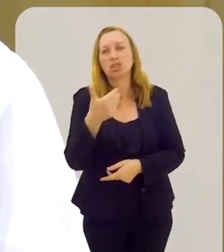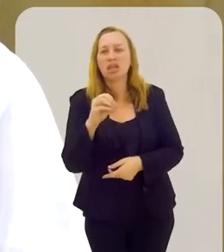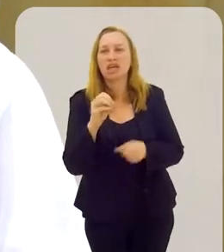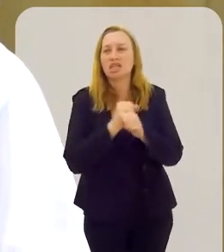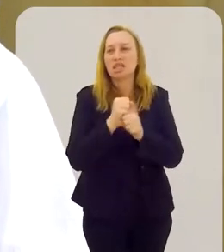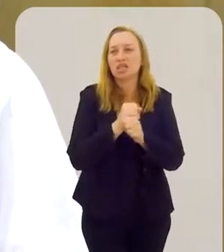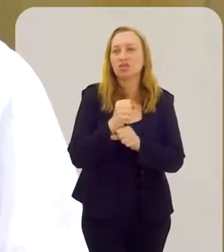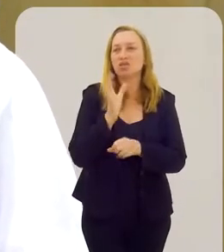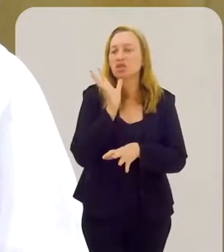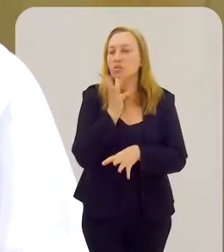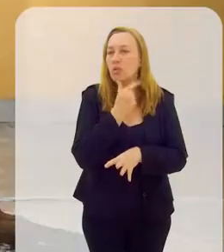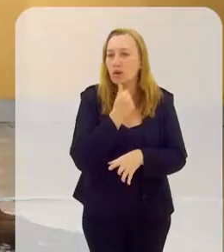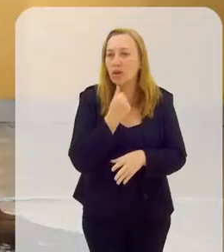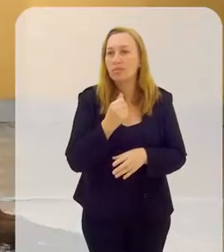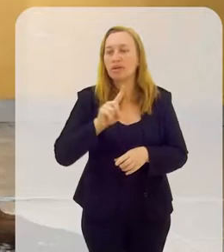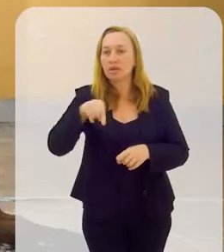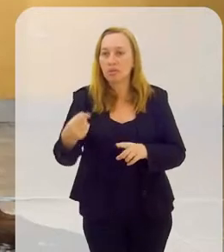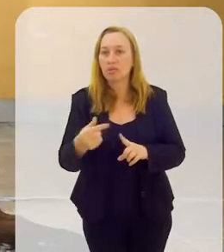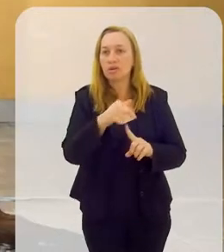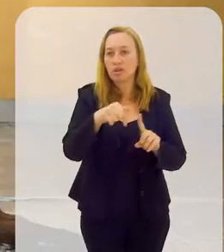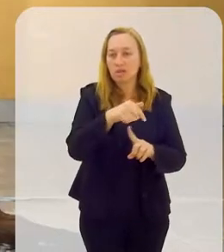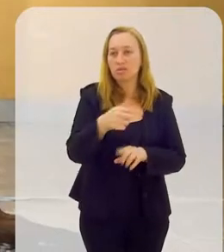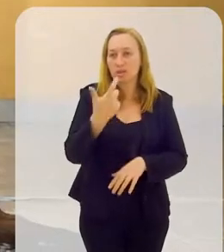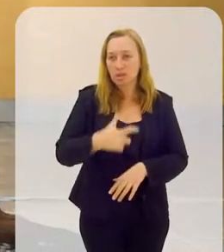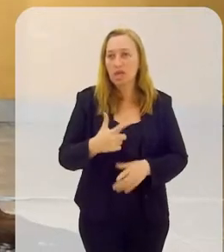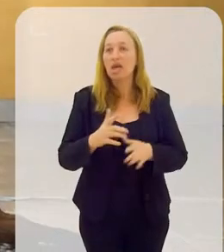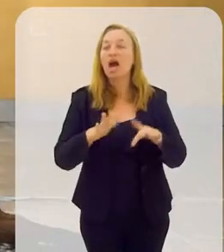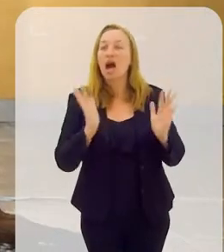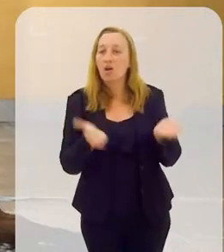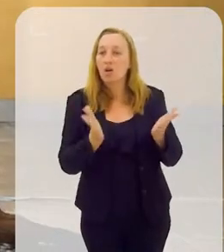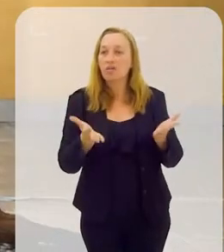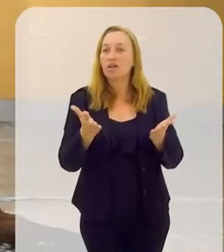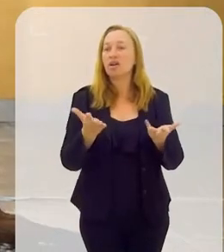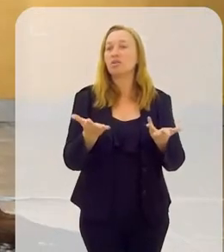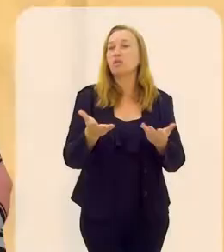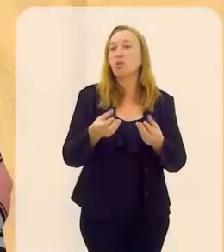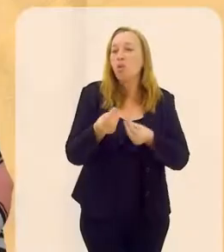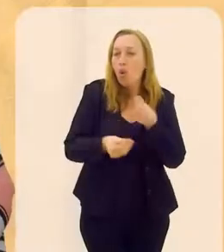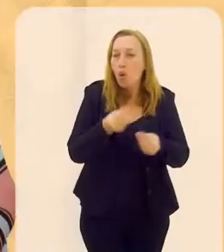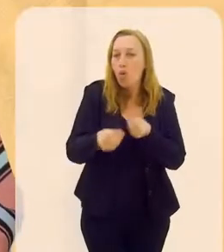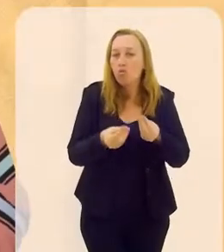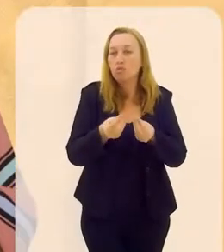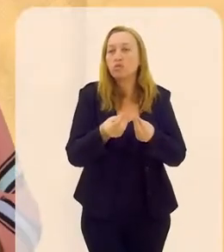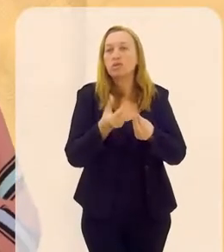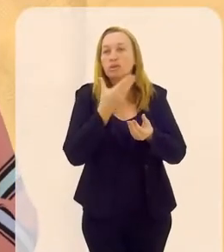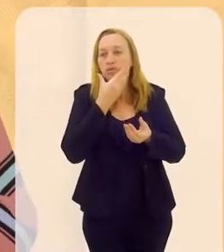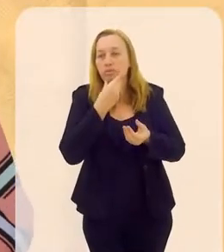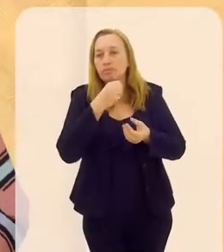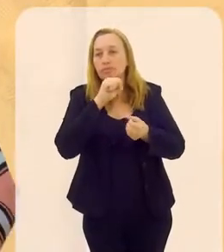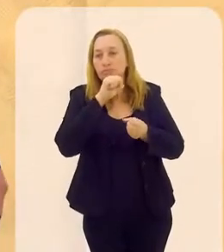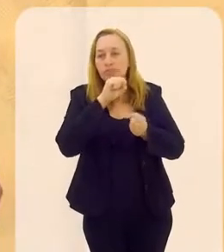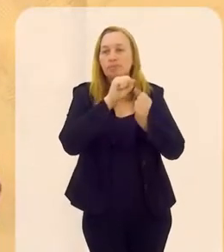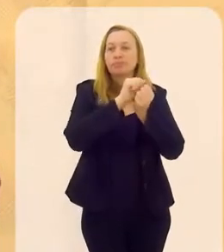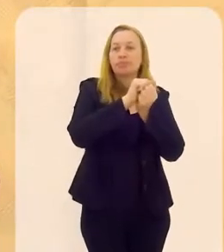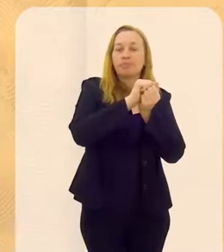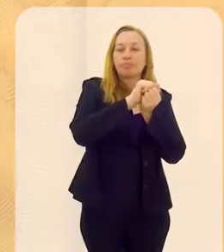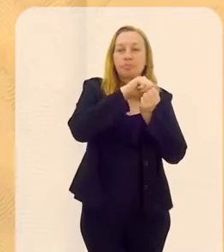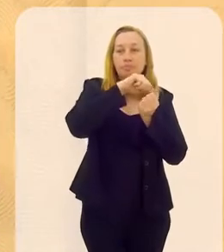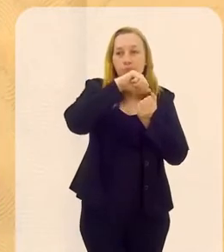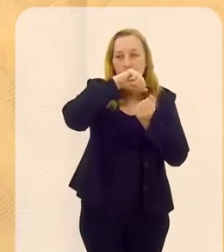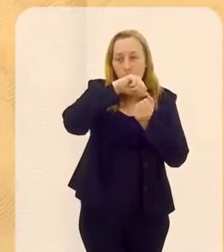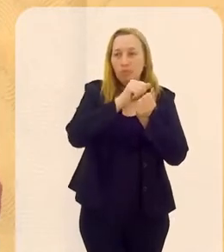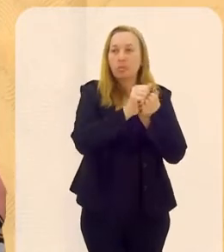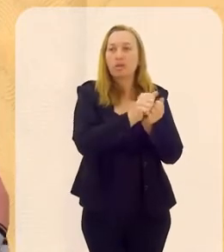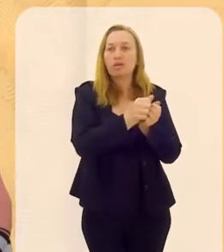demorei 10 anos para fazer santo. Bem, Tônia, agora falando com o babalorixá, não de uma família que já seja de